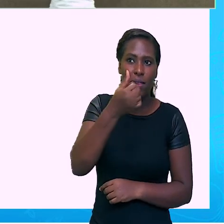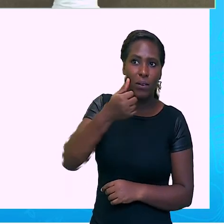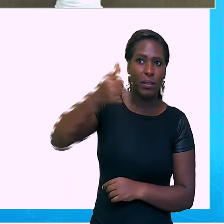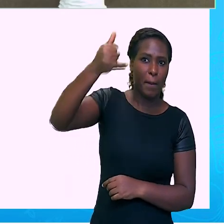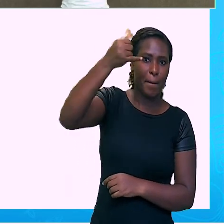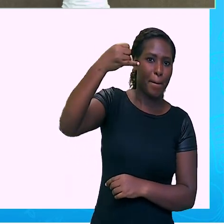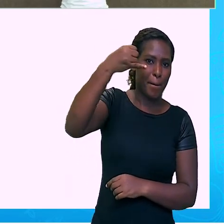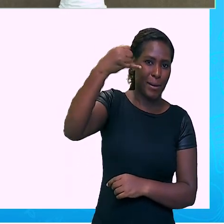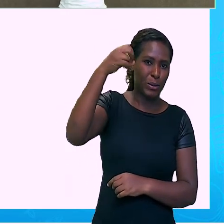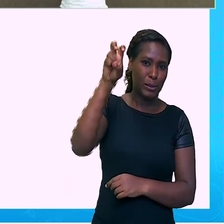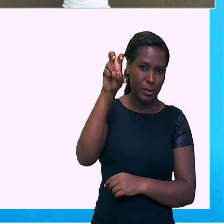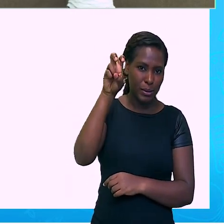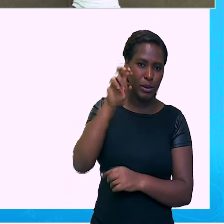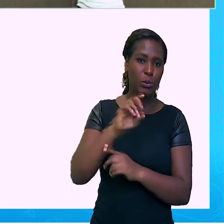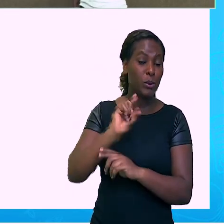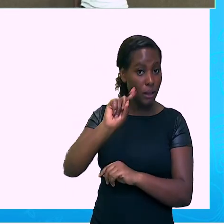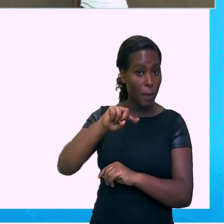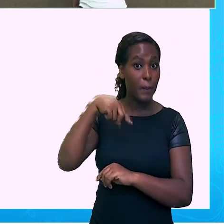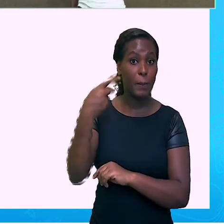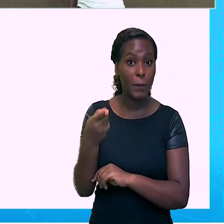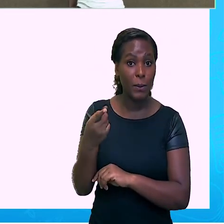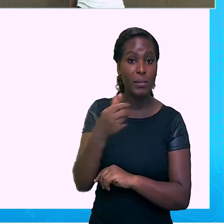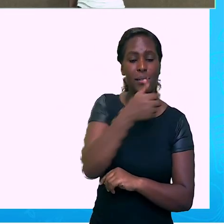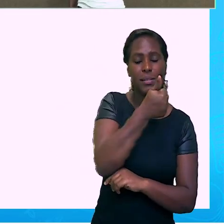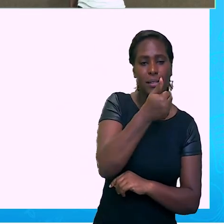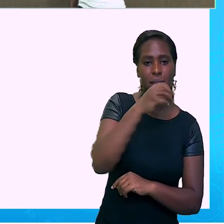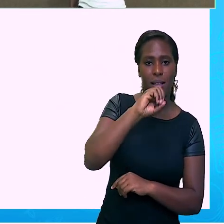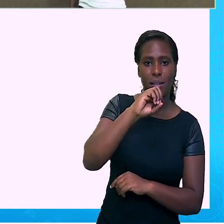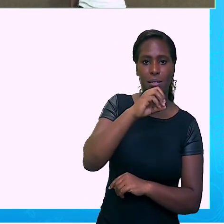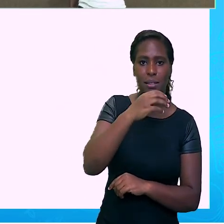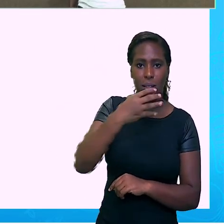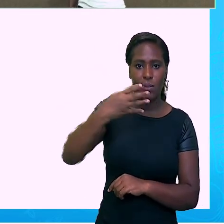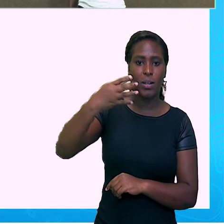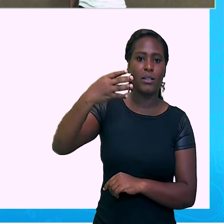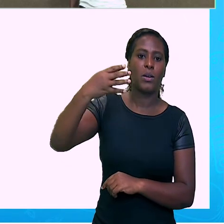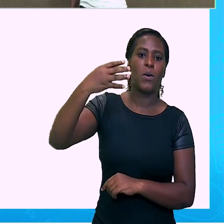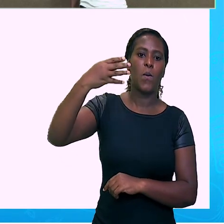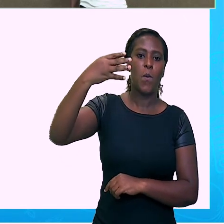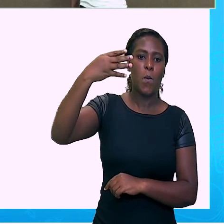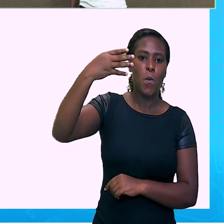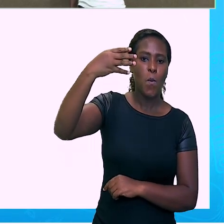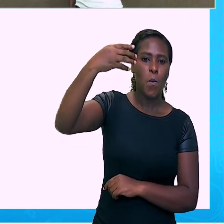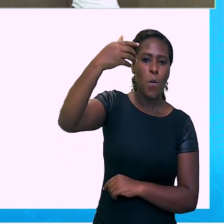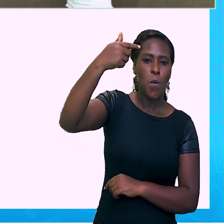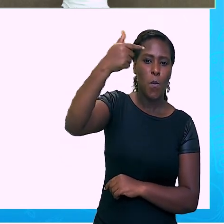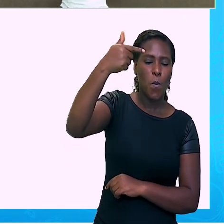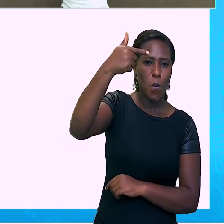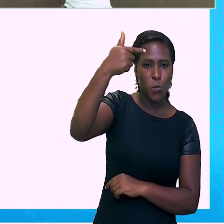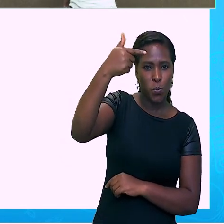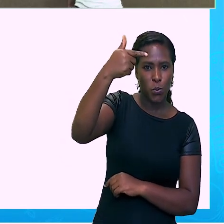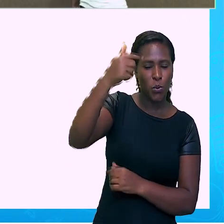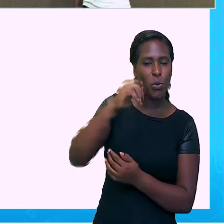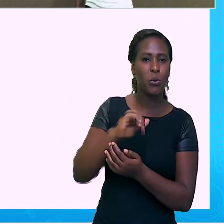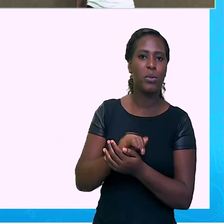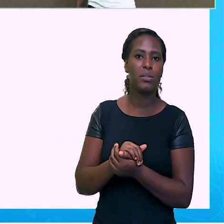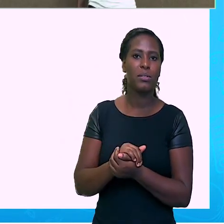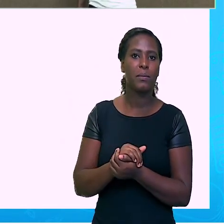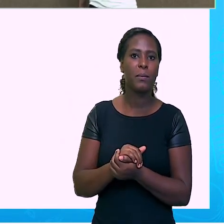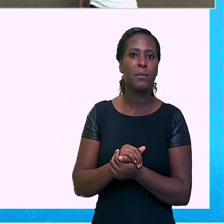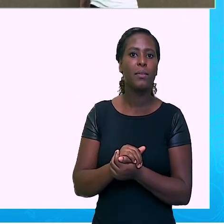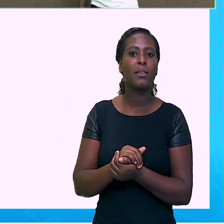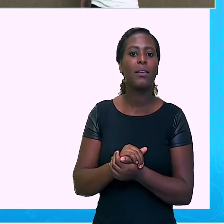próximo agora, 10 elevado ao quadrado. Aí vem 10